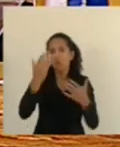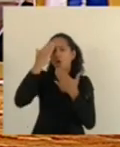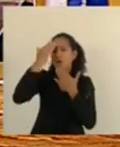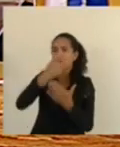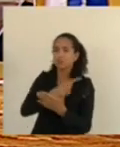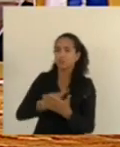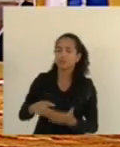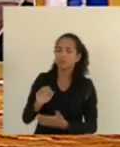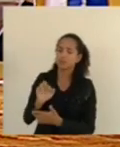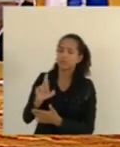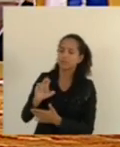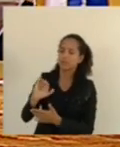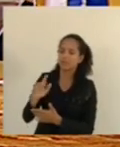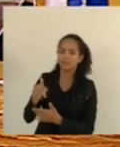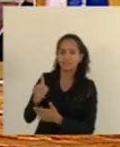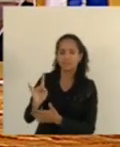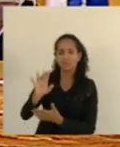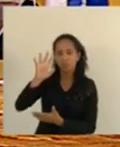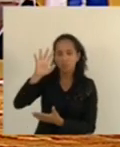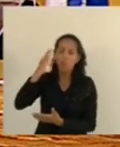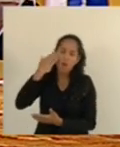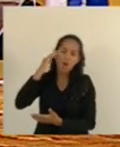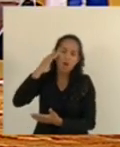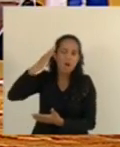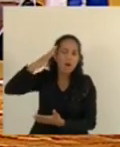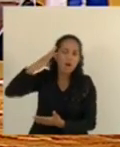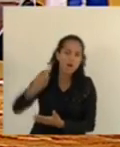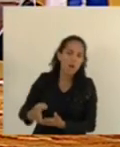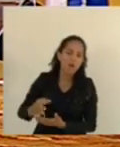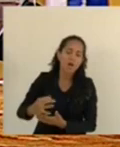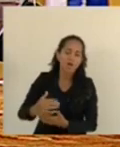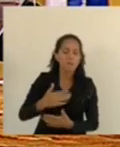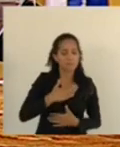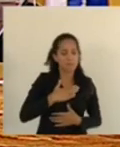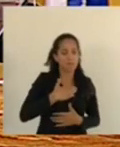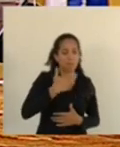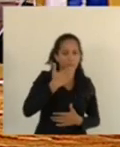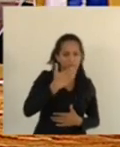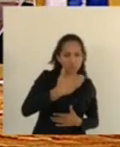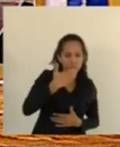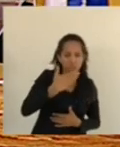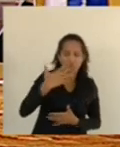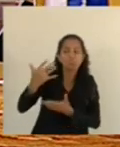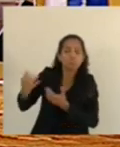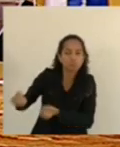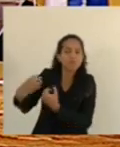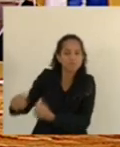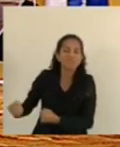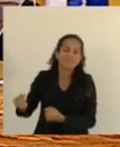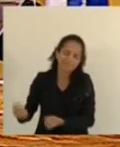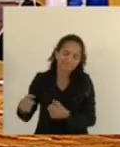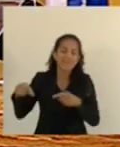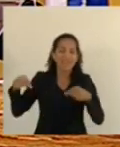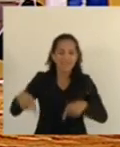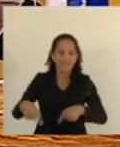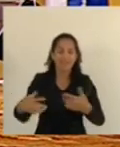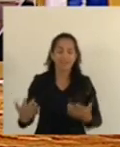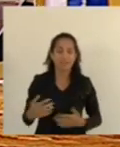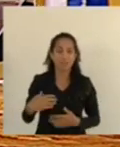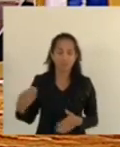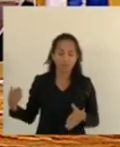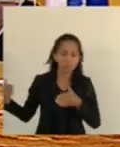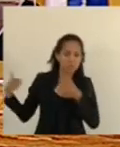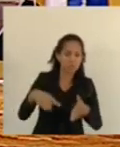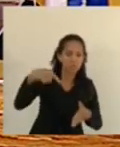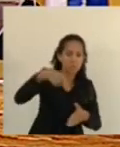Eric Musso por essa compreensão de atender a alguns pedidos que nós fizemos aqui. Quando nós chegamos aqui, não tinha